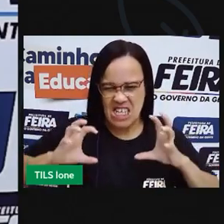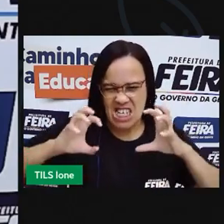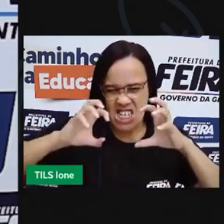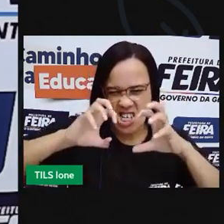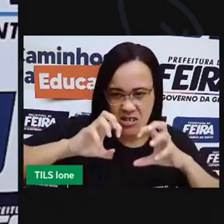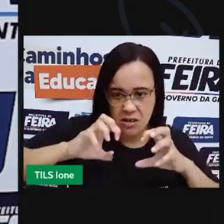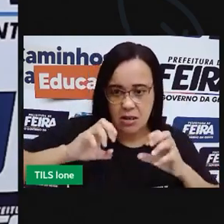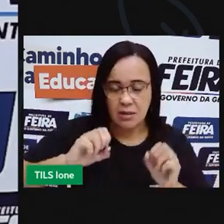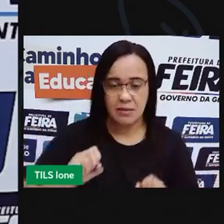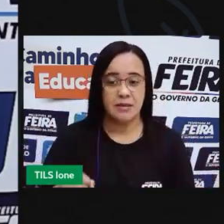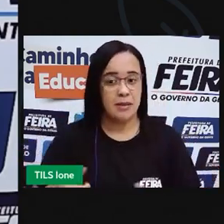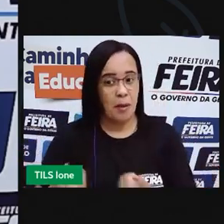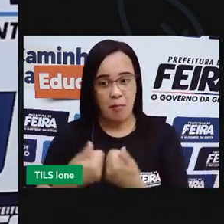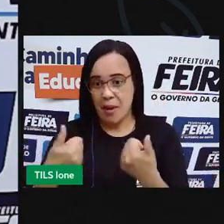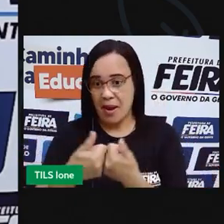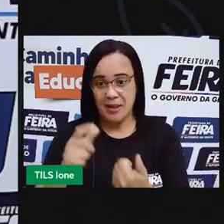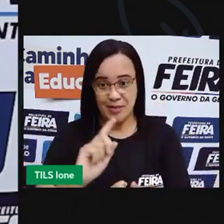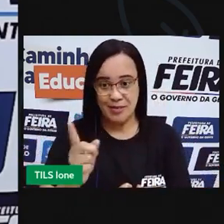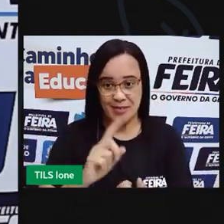sai de perto garotada.